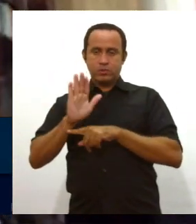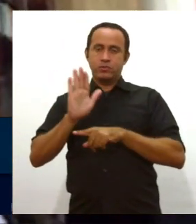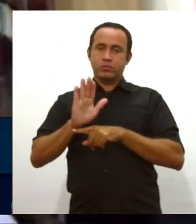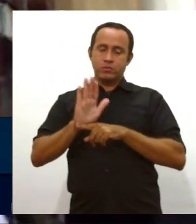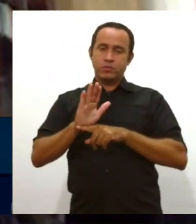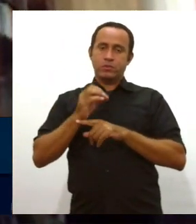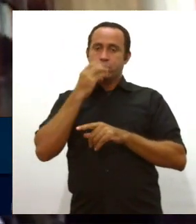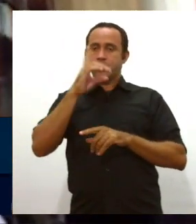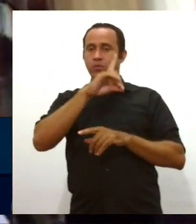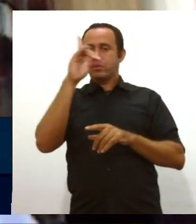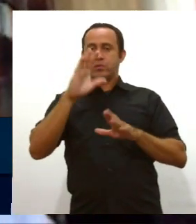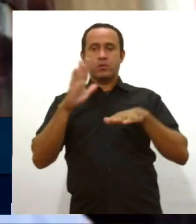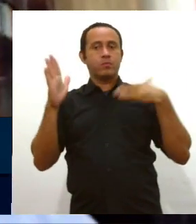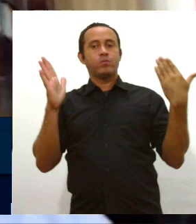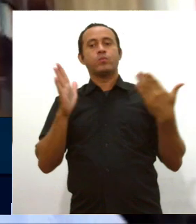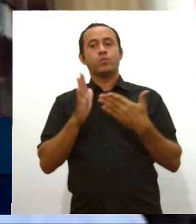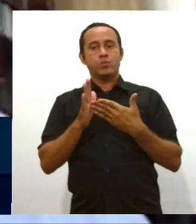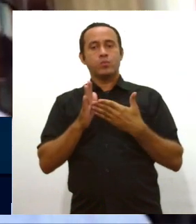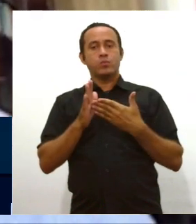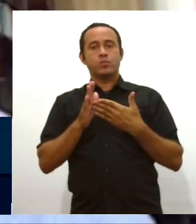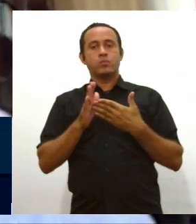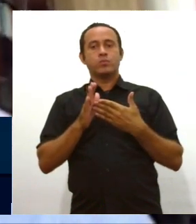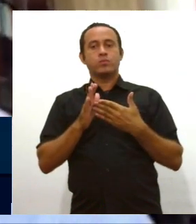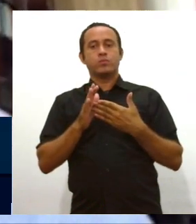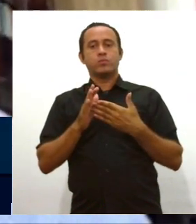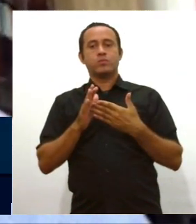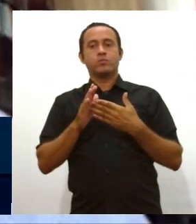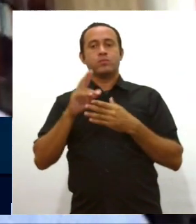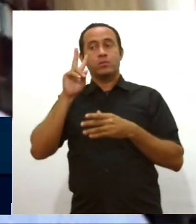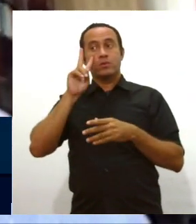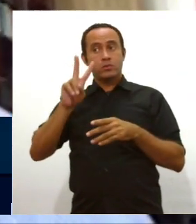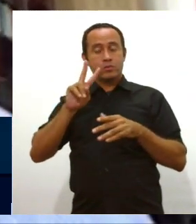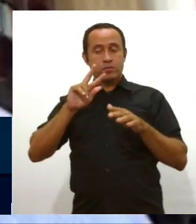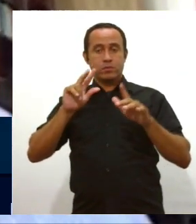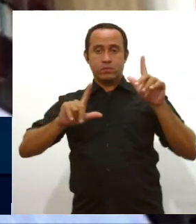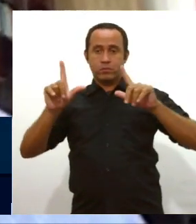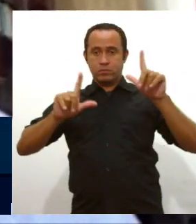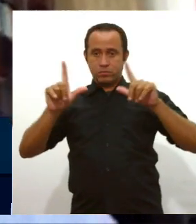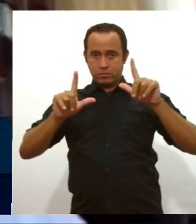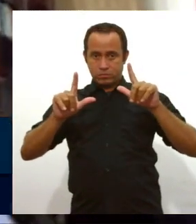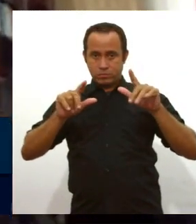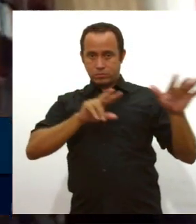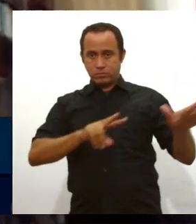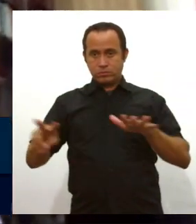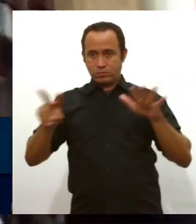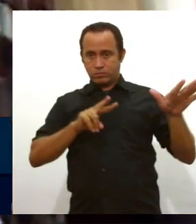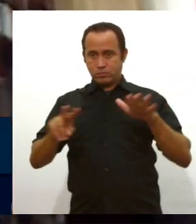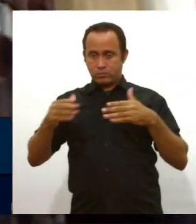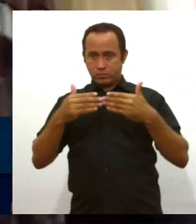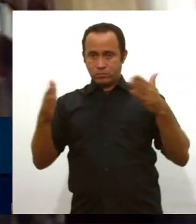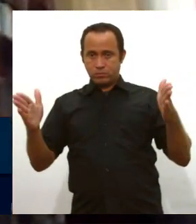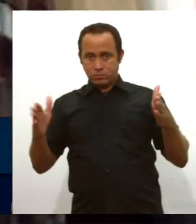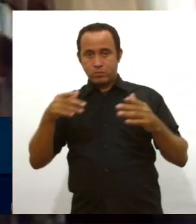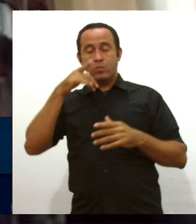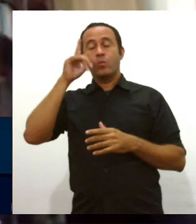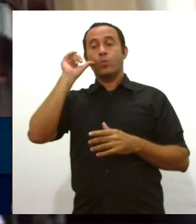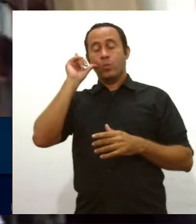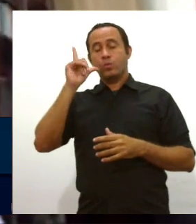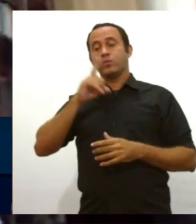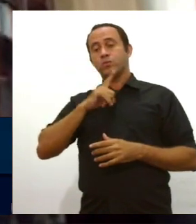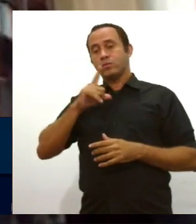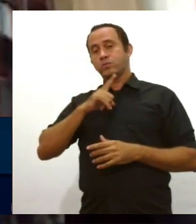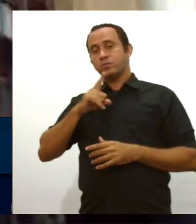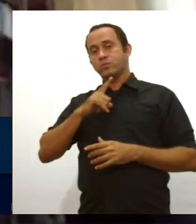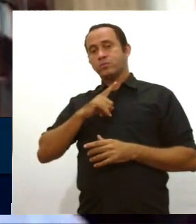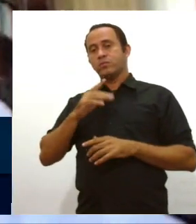a todos e todas que nos acompanham nesse momento, numa semana que se inicia, dado que ontem nós tivemos